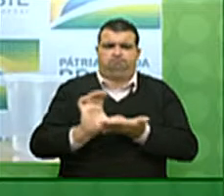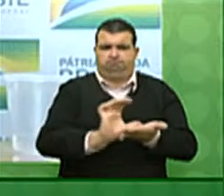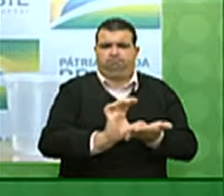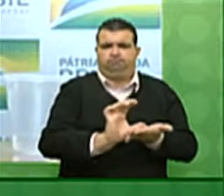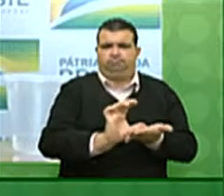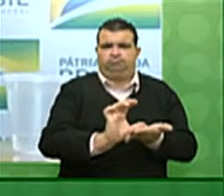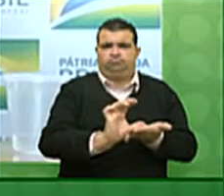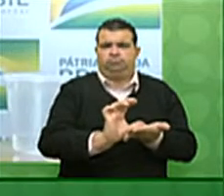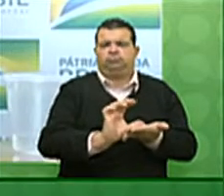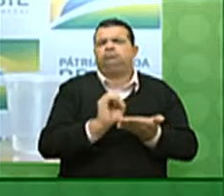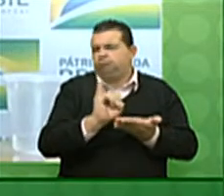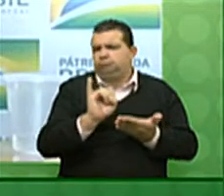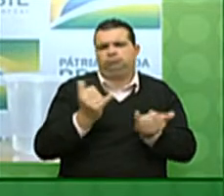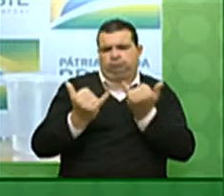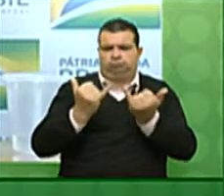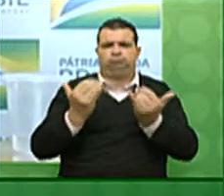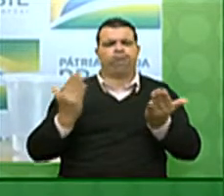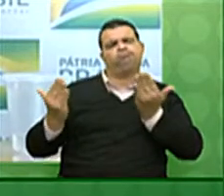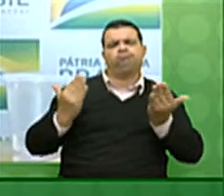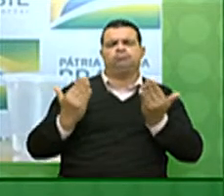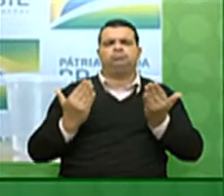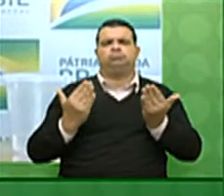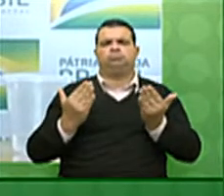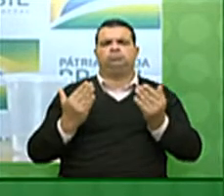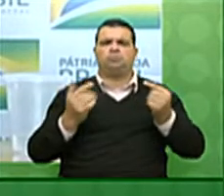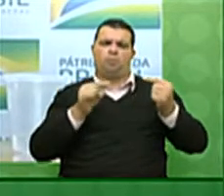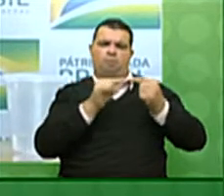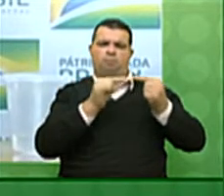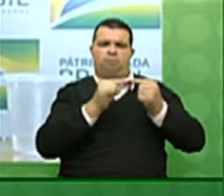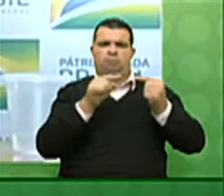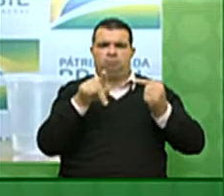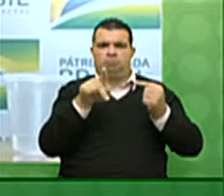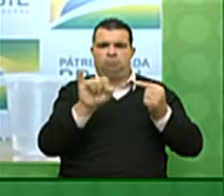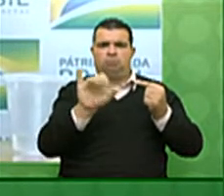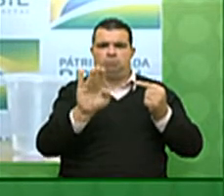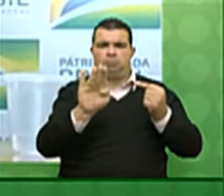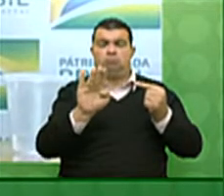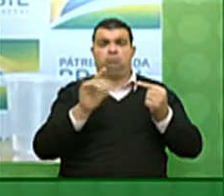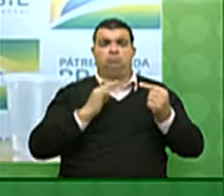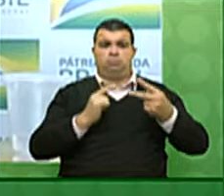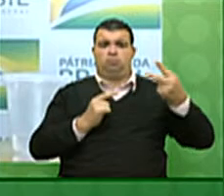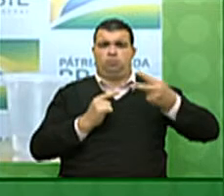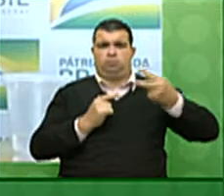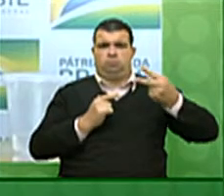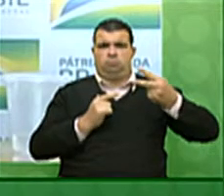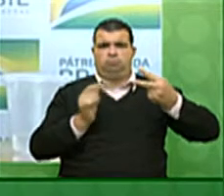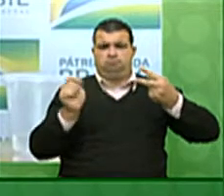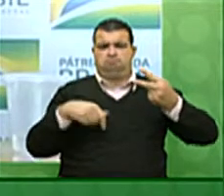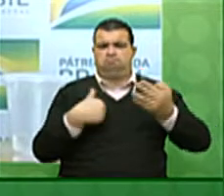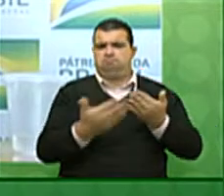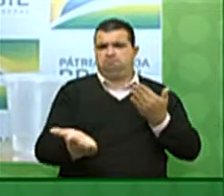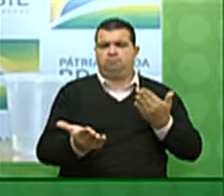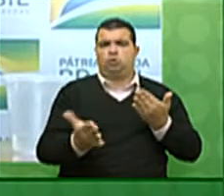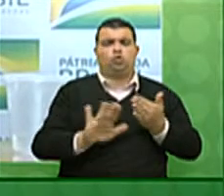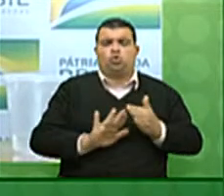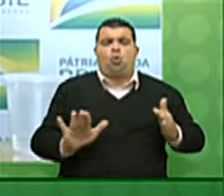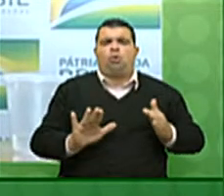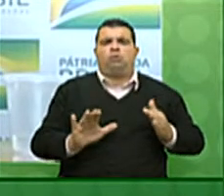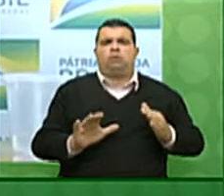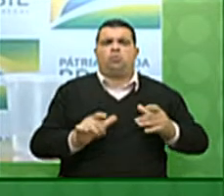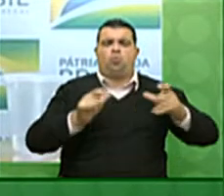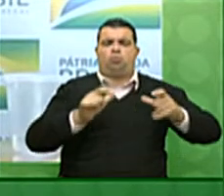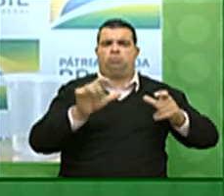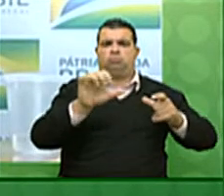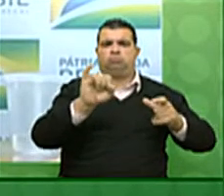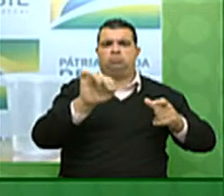fluxo de investimentos em relação ao PIB, ficamos em segundo lugar, perdendo apenas para a Singapura.